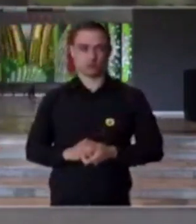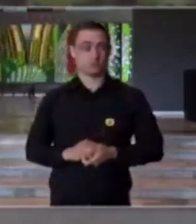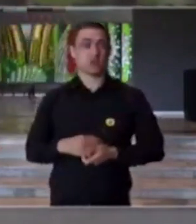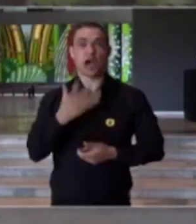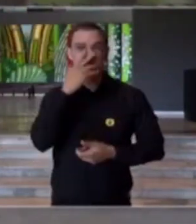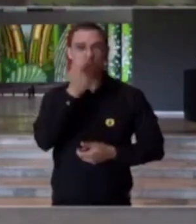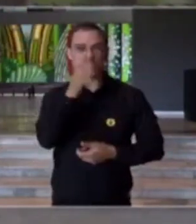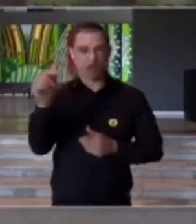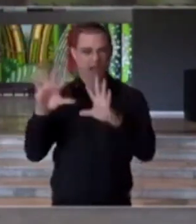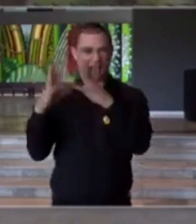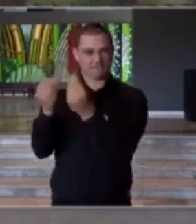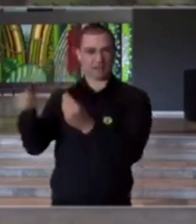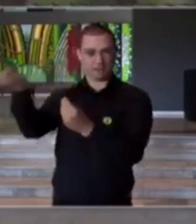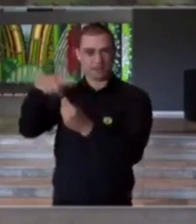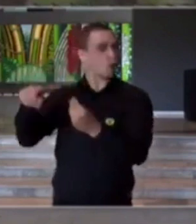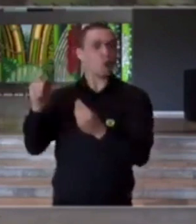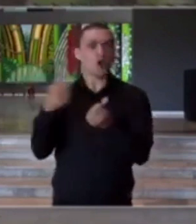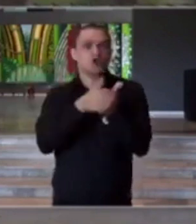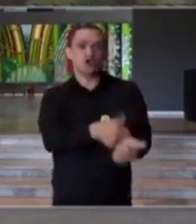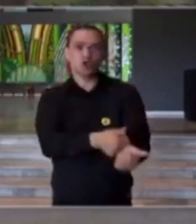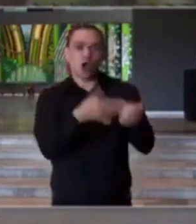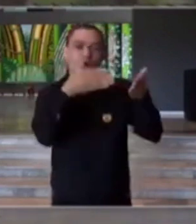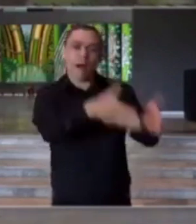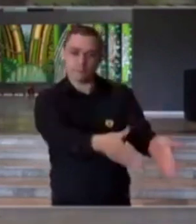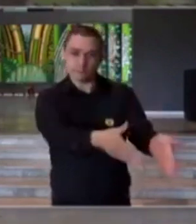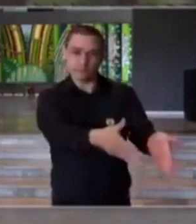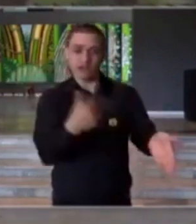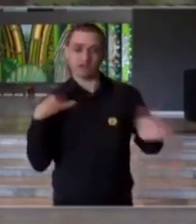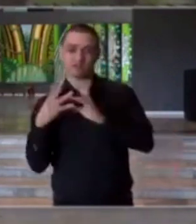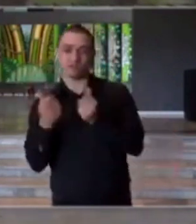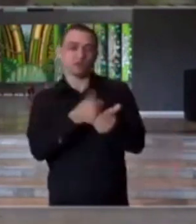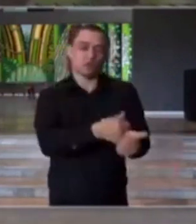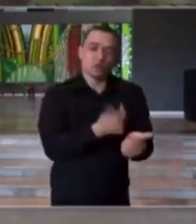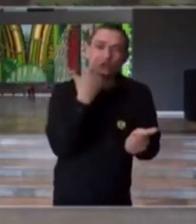Nenhum parente pode acompanhar o sepultamento.